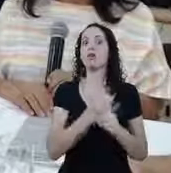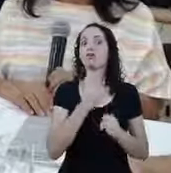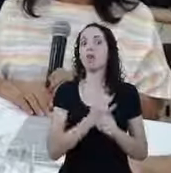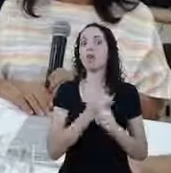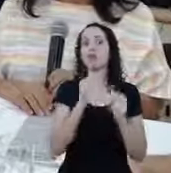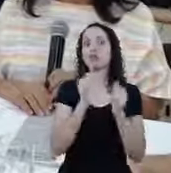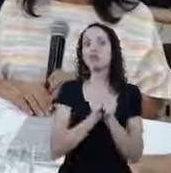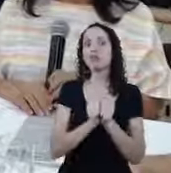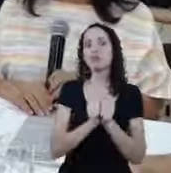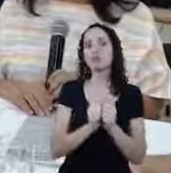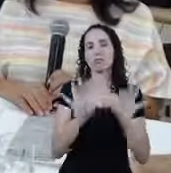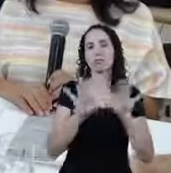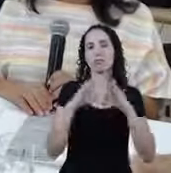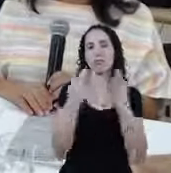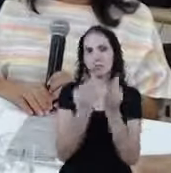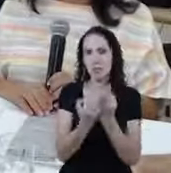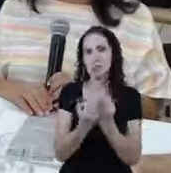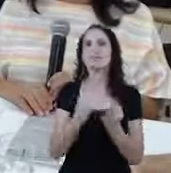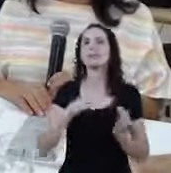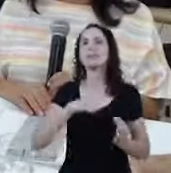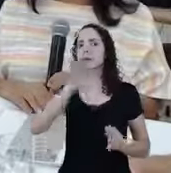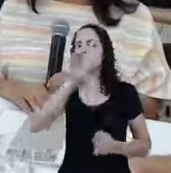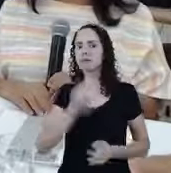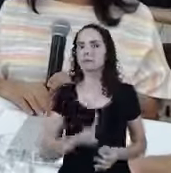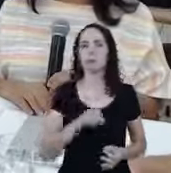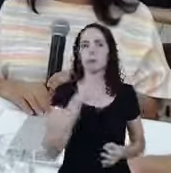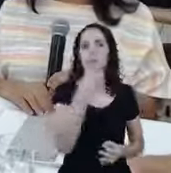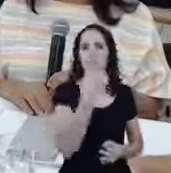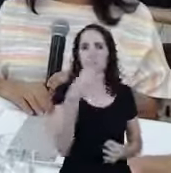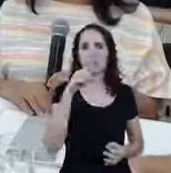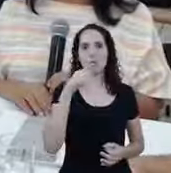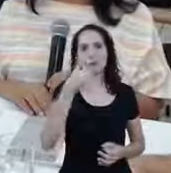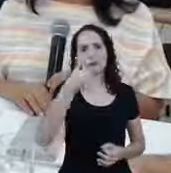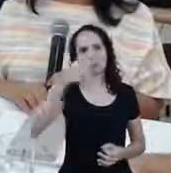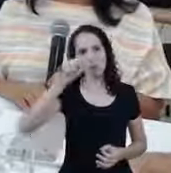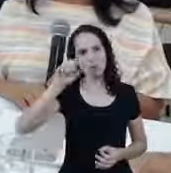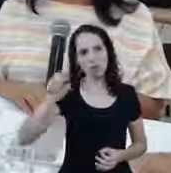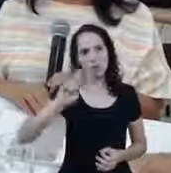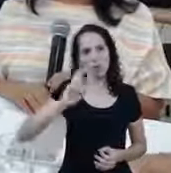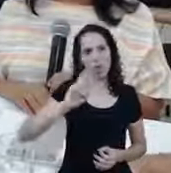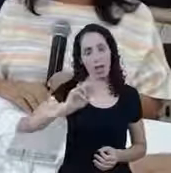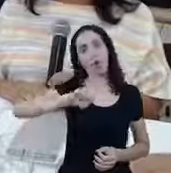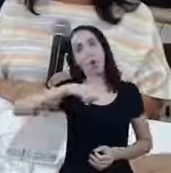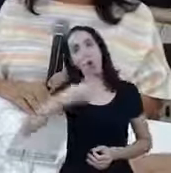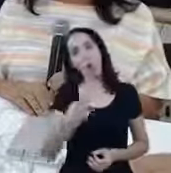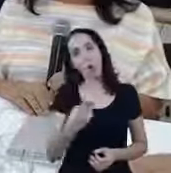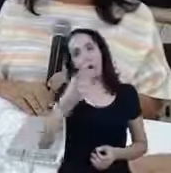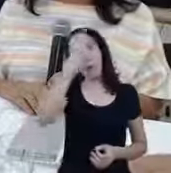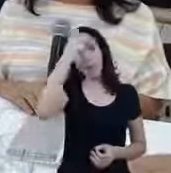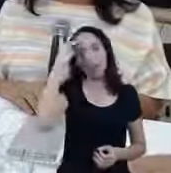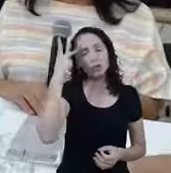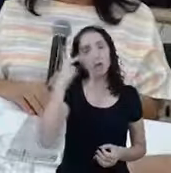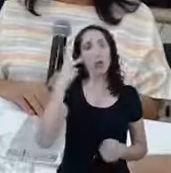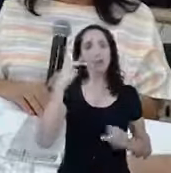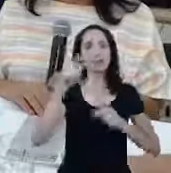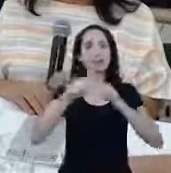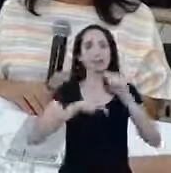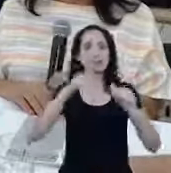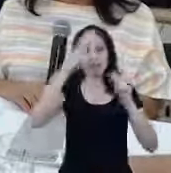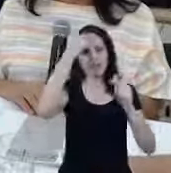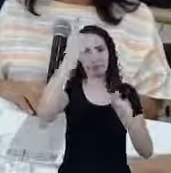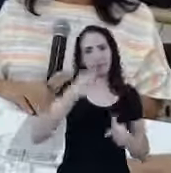os filhos, ela tem o direito dos 1.200 reais Ou então o trabalhador informal, que não tenha registro em carteira, ou que tenha